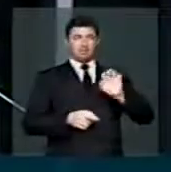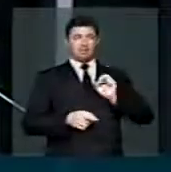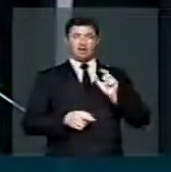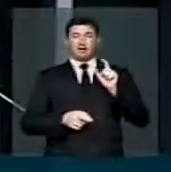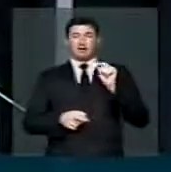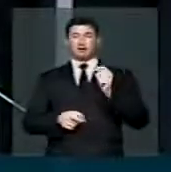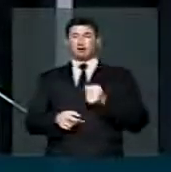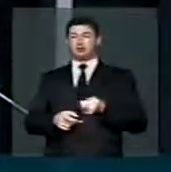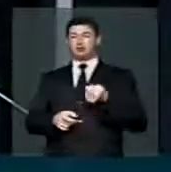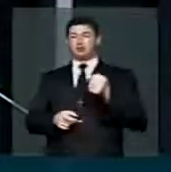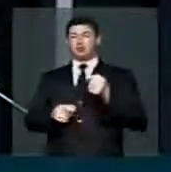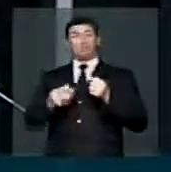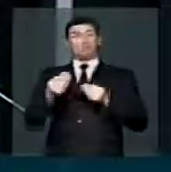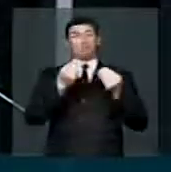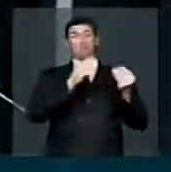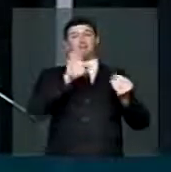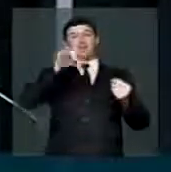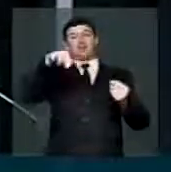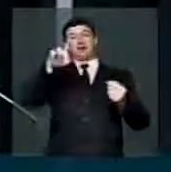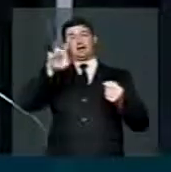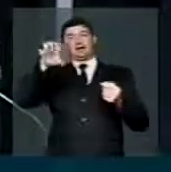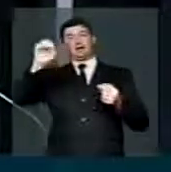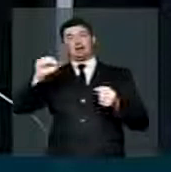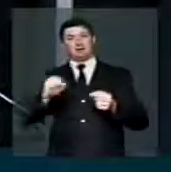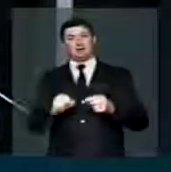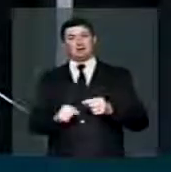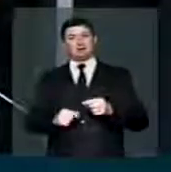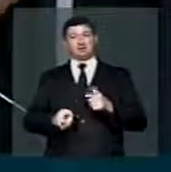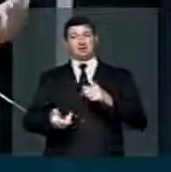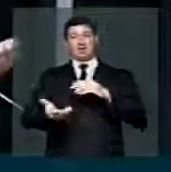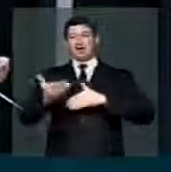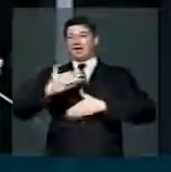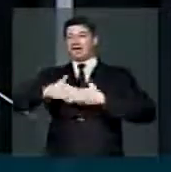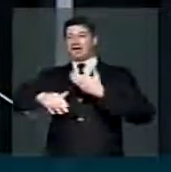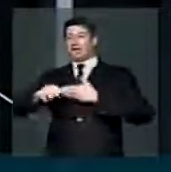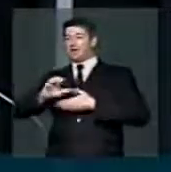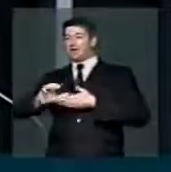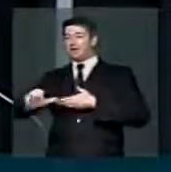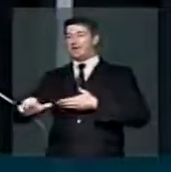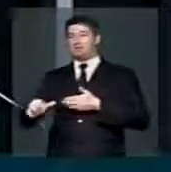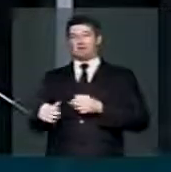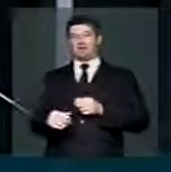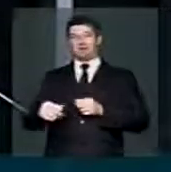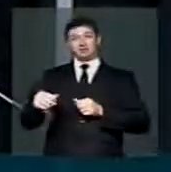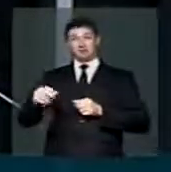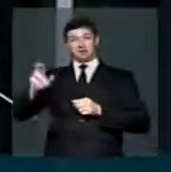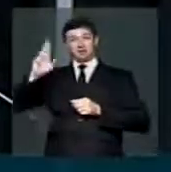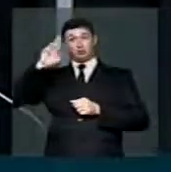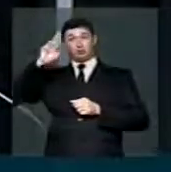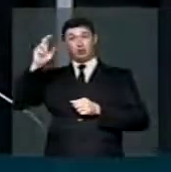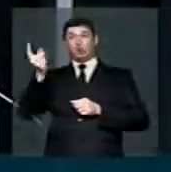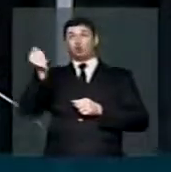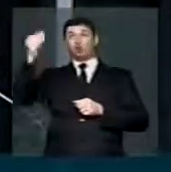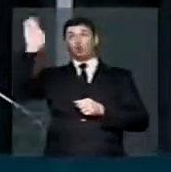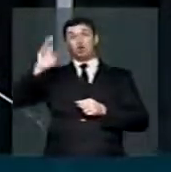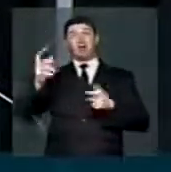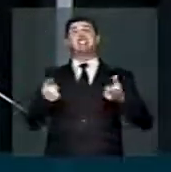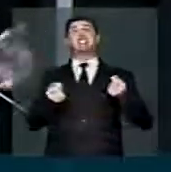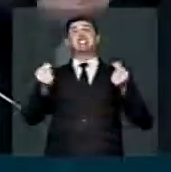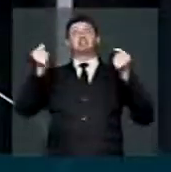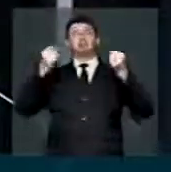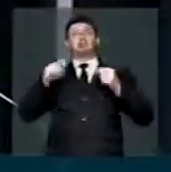ao BNDES, que o BNDES repasse esse dinheiro aos maiores bilionários do Brasil.